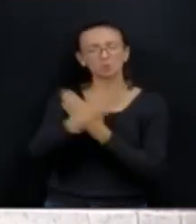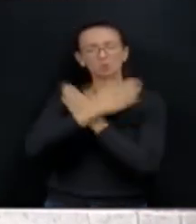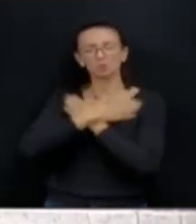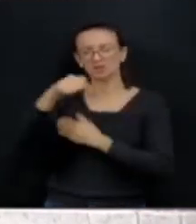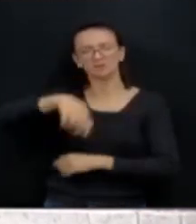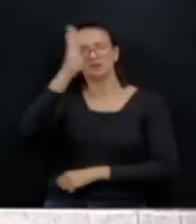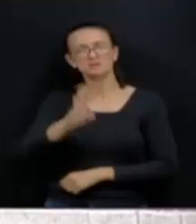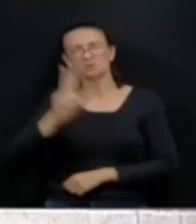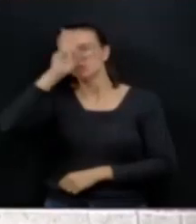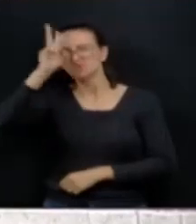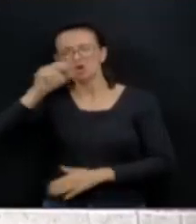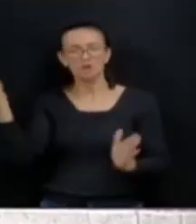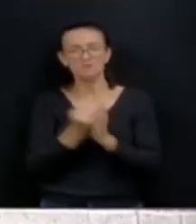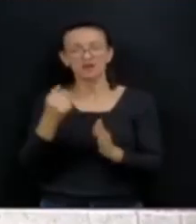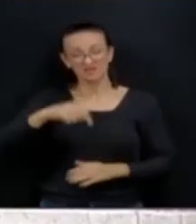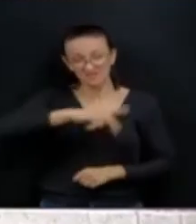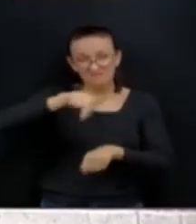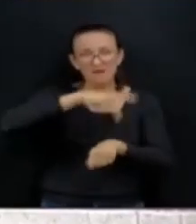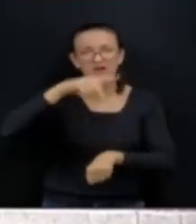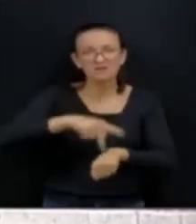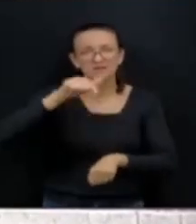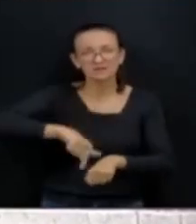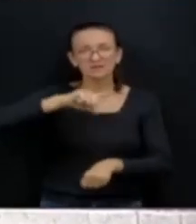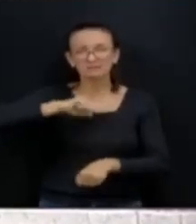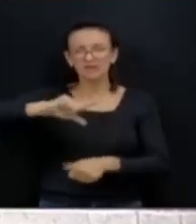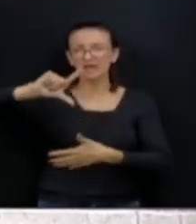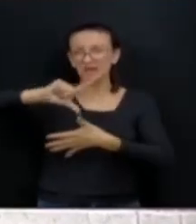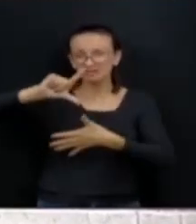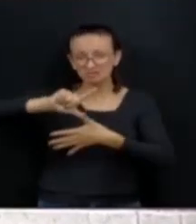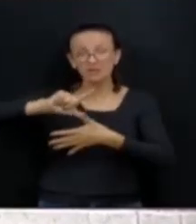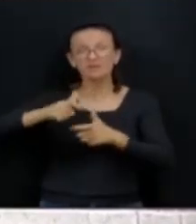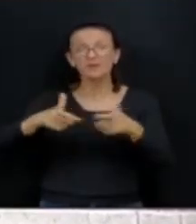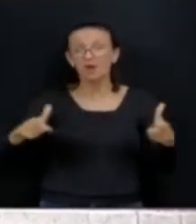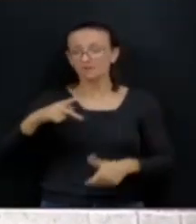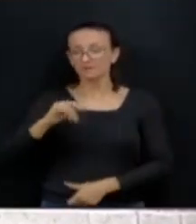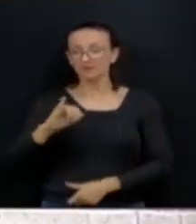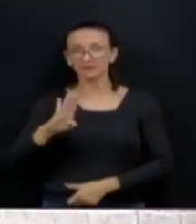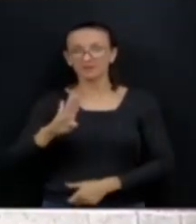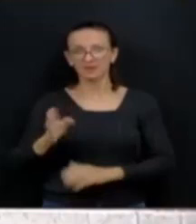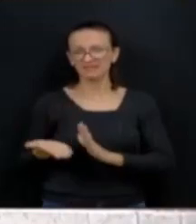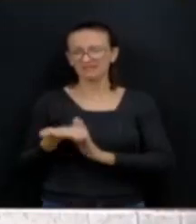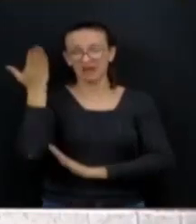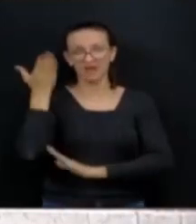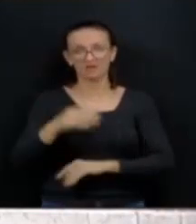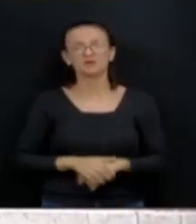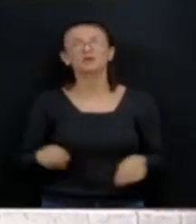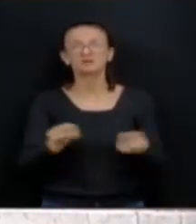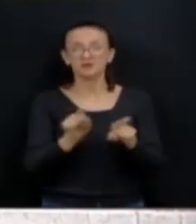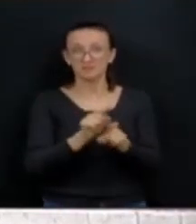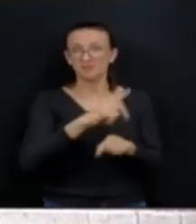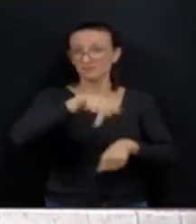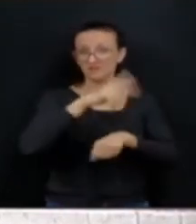para a gente ser o país da América Latina com o menor crescimento do PIB. A Venezuela, odiada por muitos e